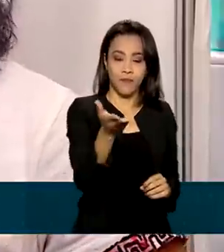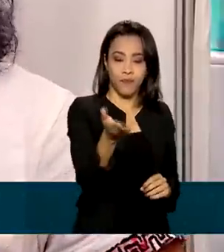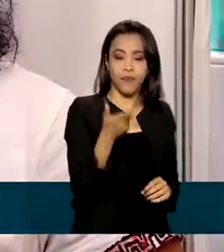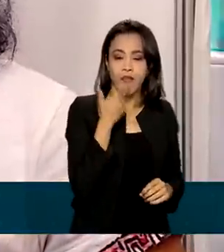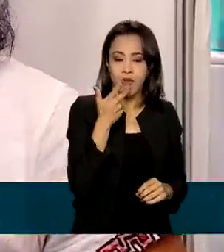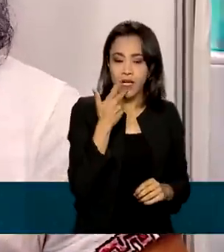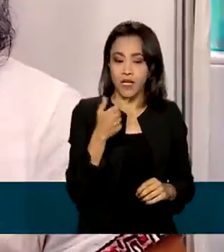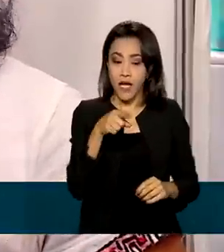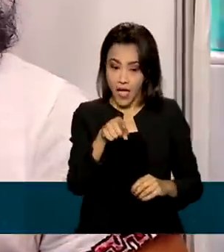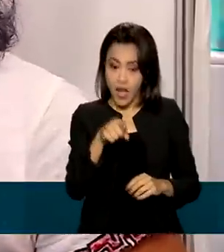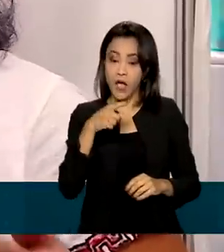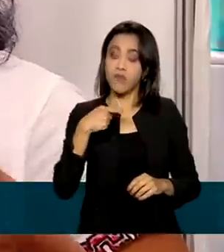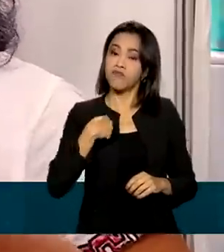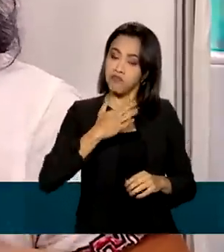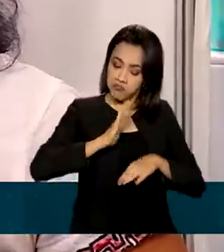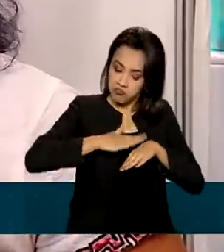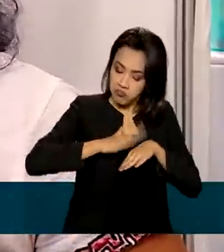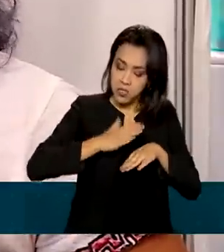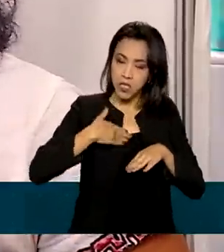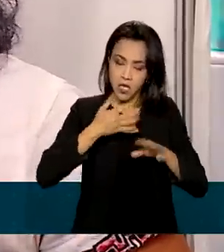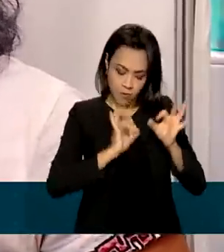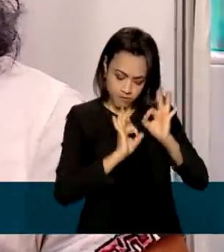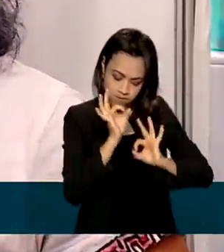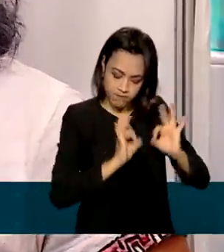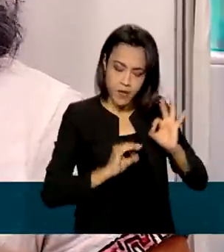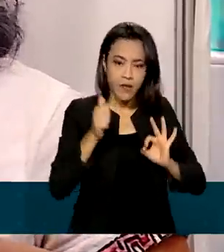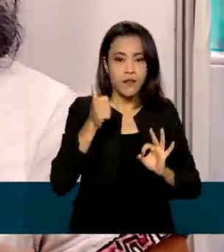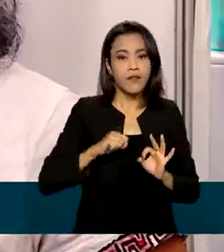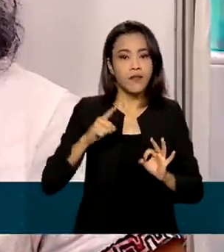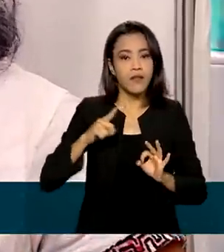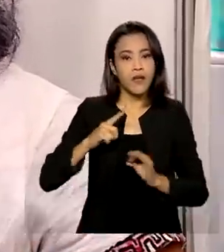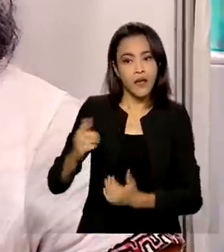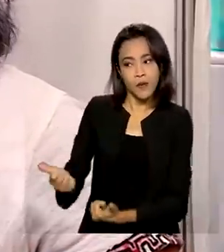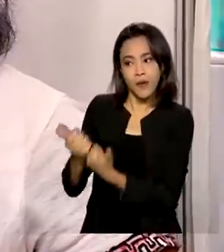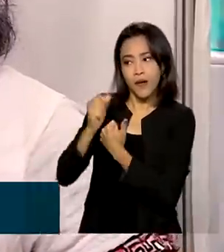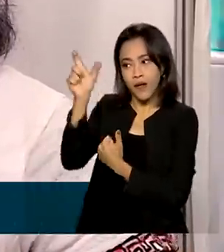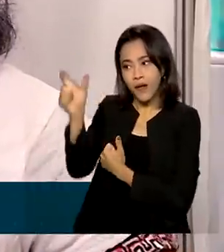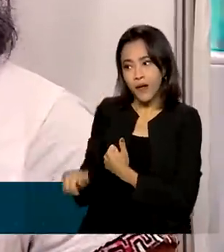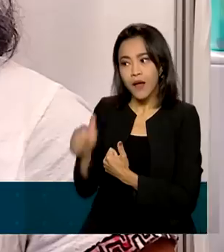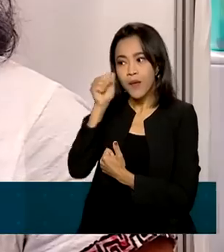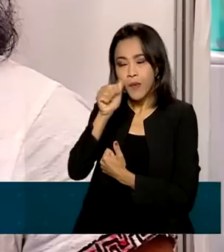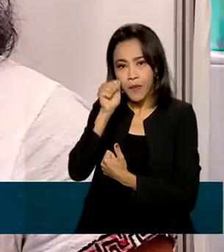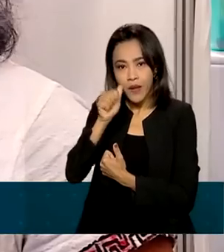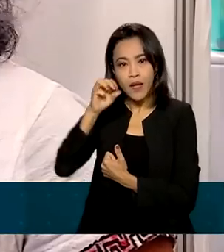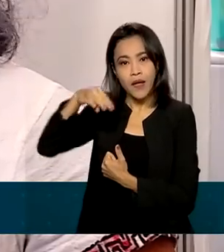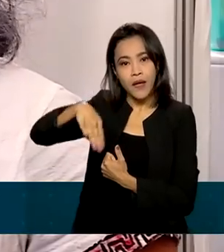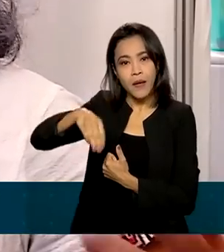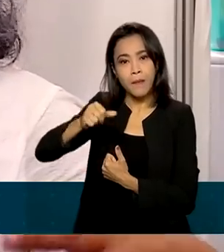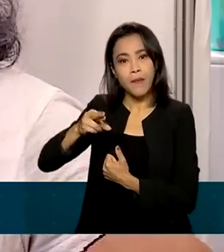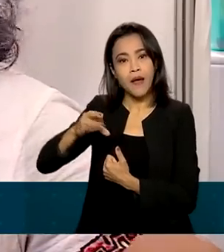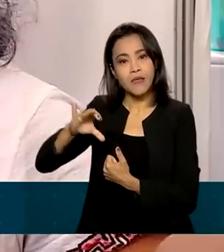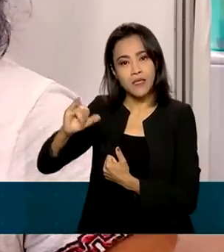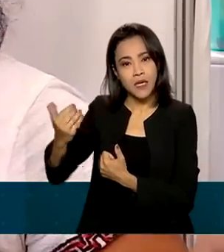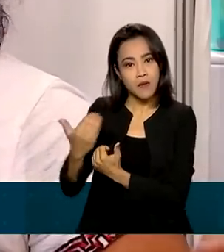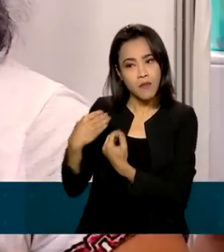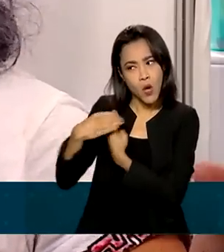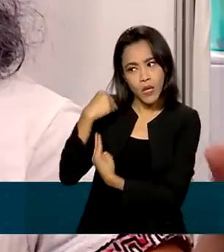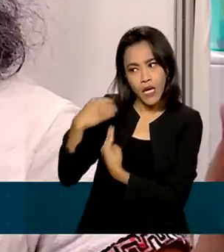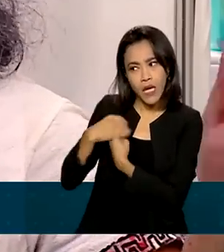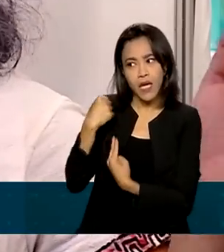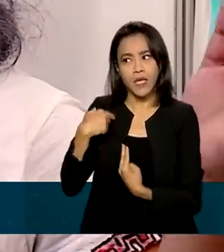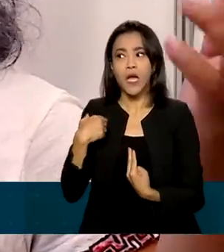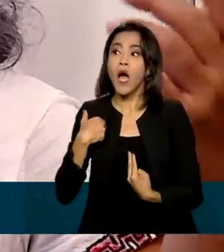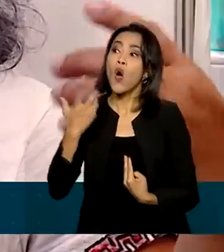de montagem também é minha, mas aí eu tenho uma parceira que é muito grande, que é a Márcia Viana, que é uma artesã, onde eu falo para ela, ó,